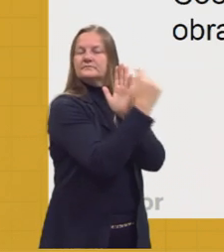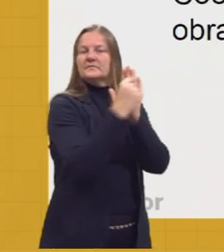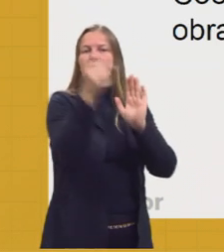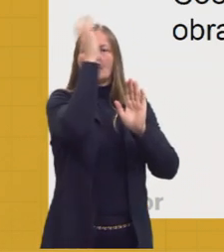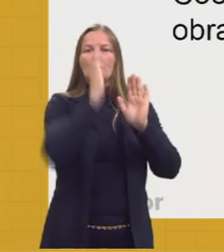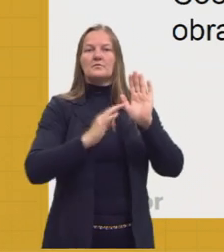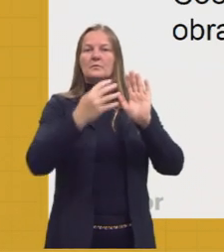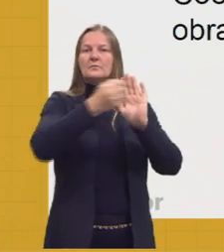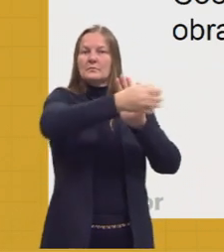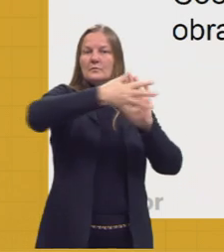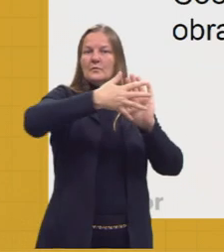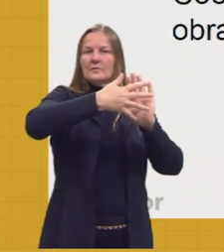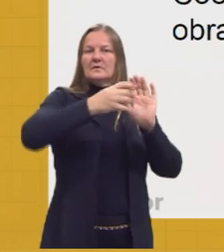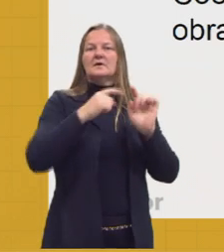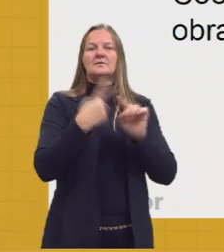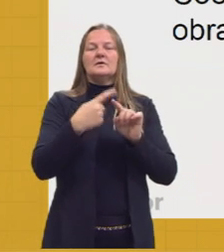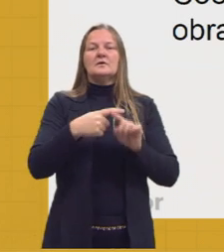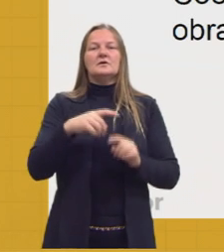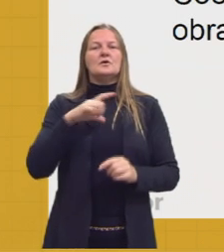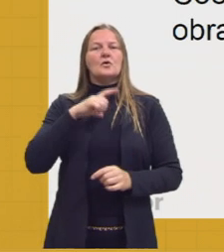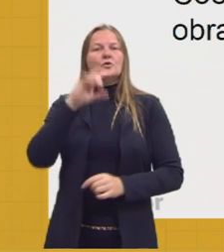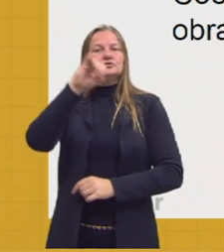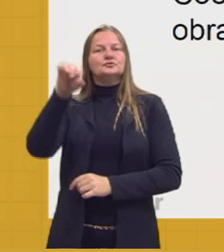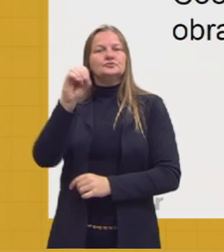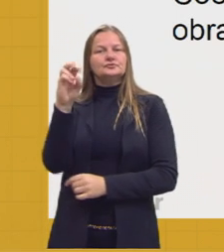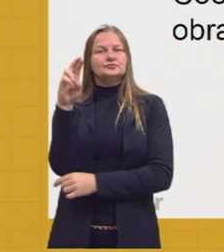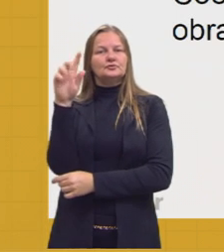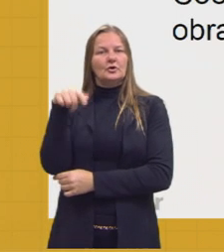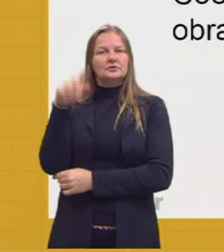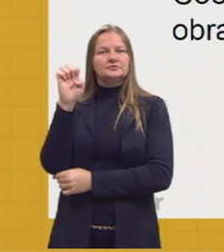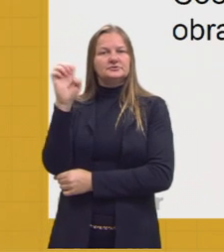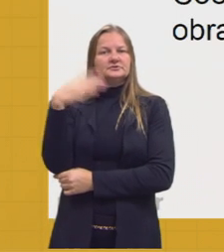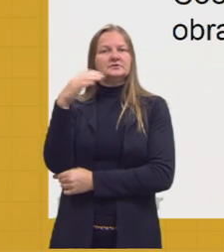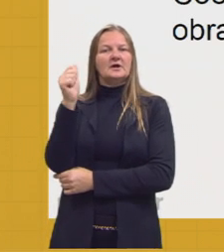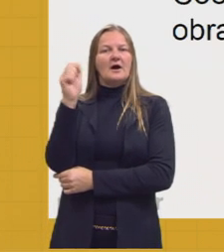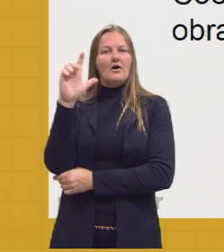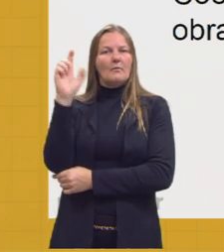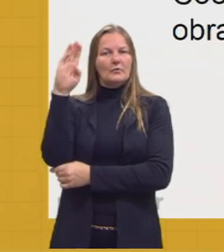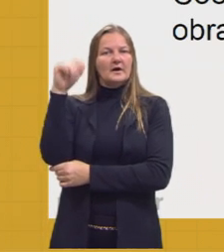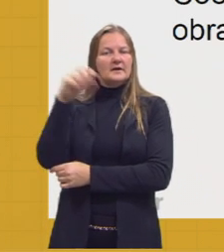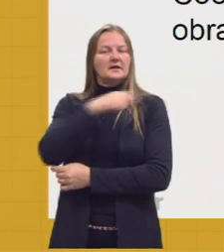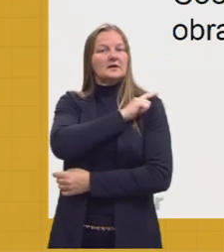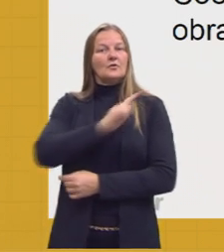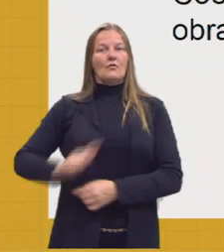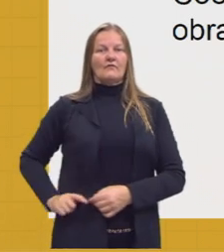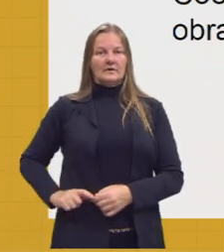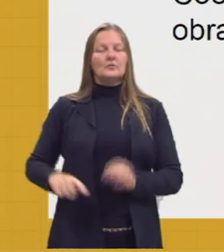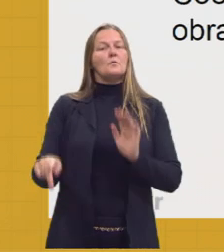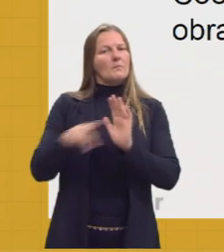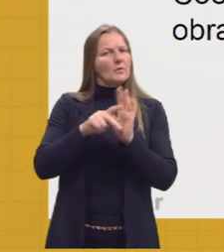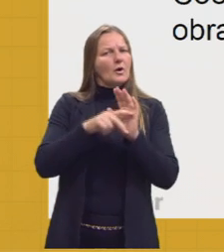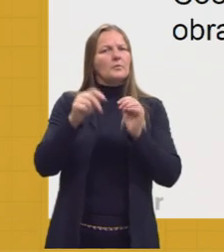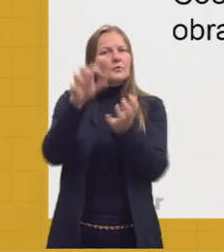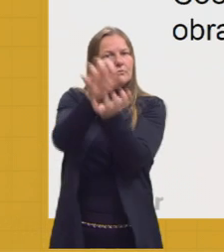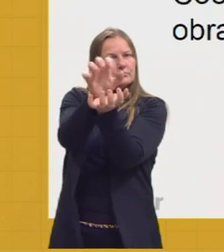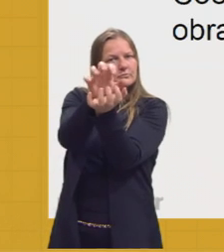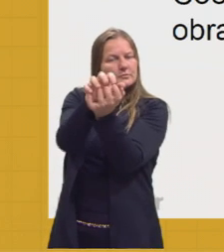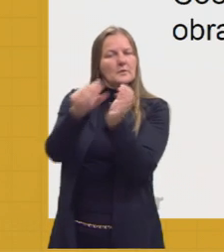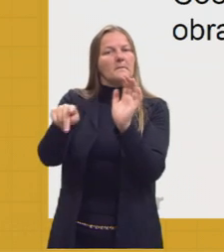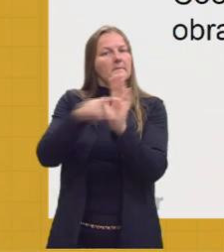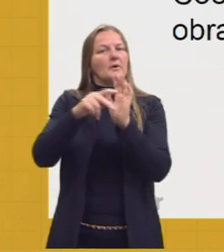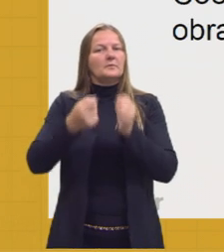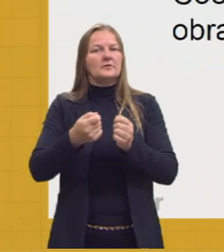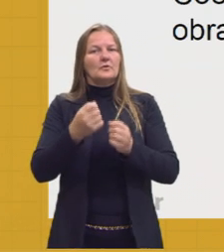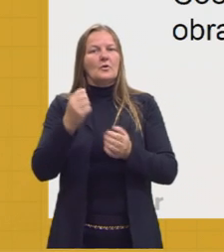sofrido pelo donatário Jorge de Albuquerque, Coelho, que era governador da Capitania de Pernambuco, a quem a obra também é